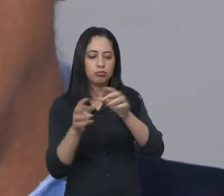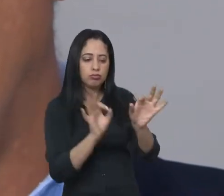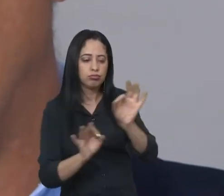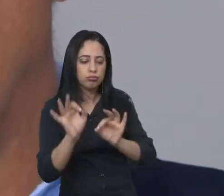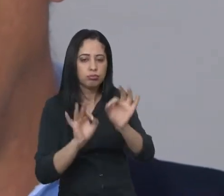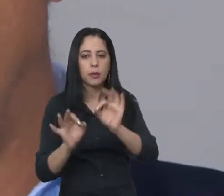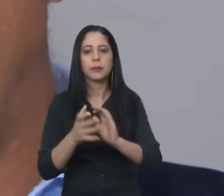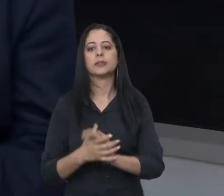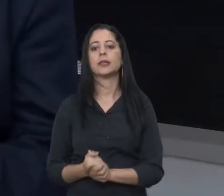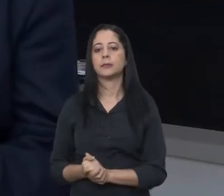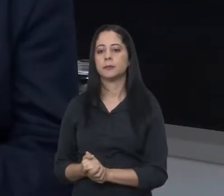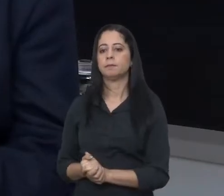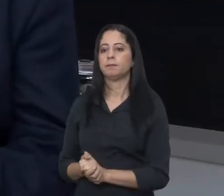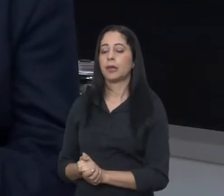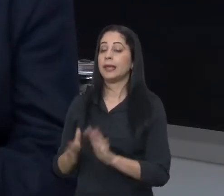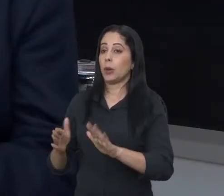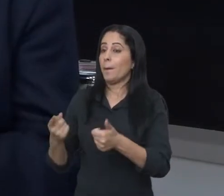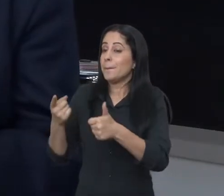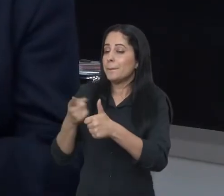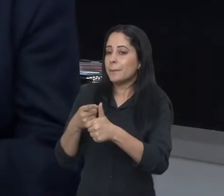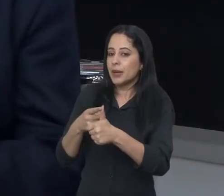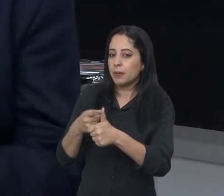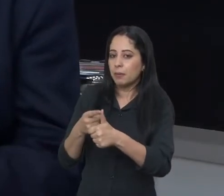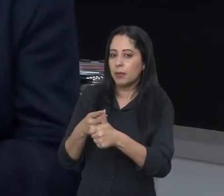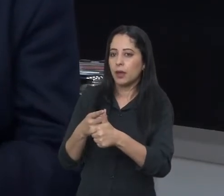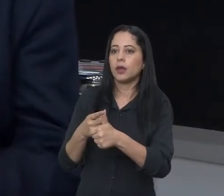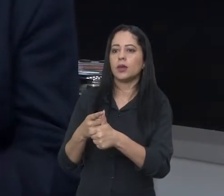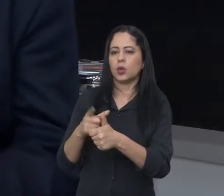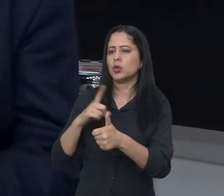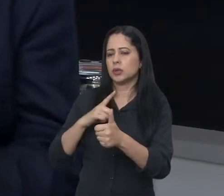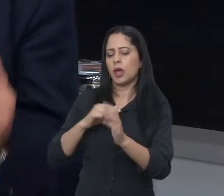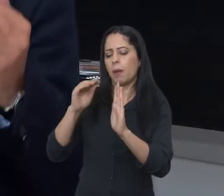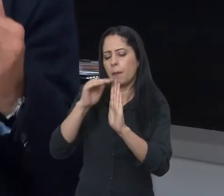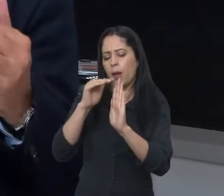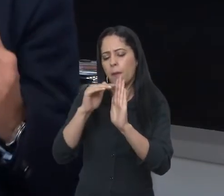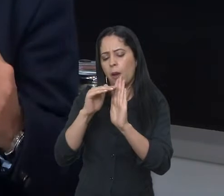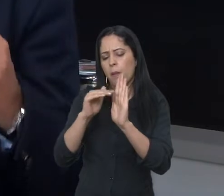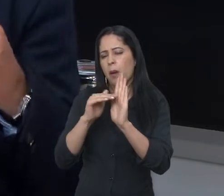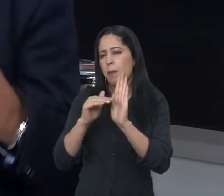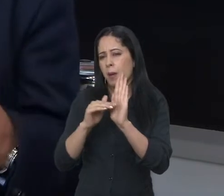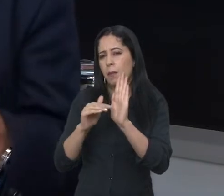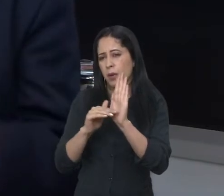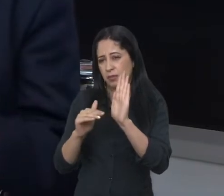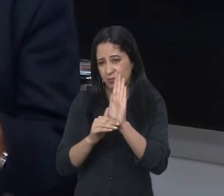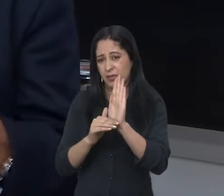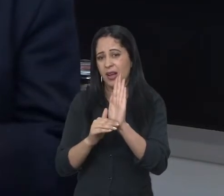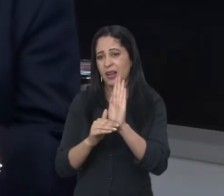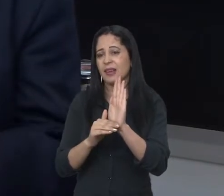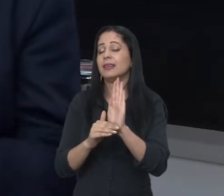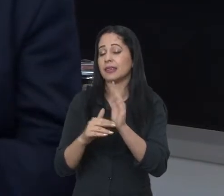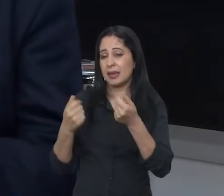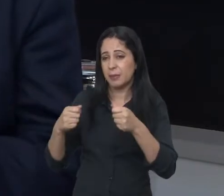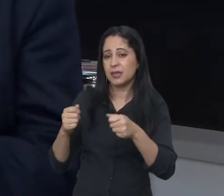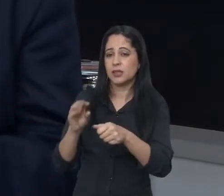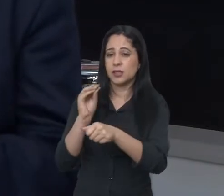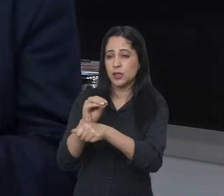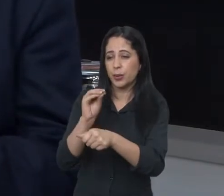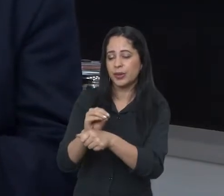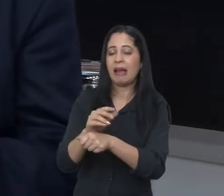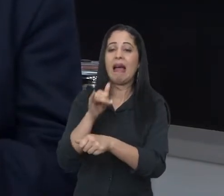reparos no local. Onde virão os investimentos nesse primeiro momento? Existe uma lista lá nos estudos que apontam alguns